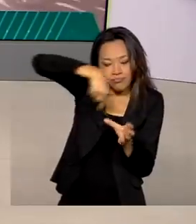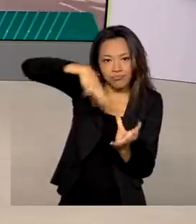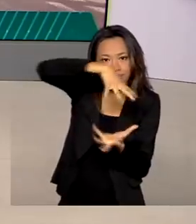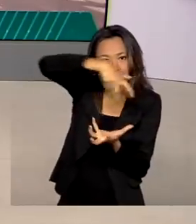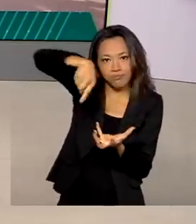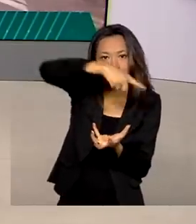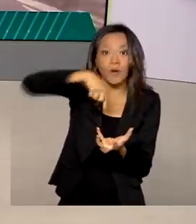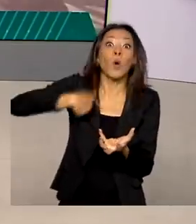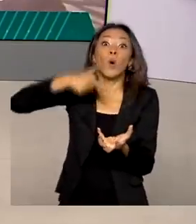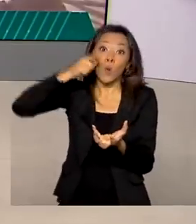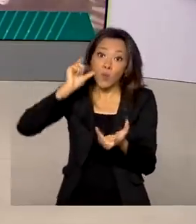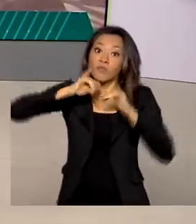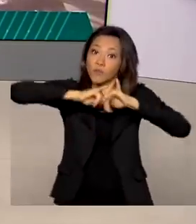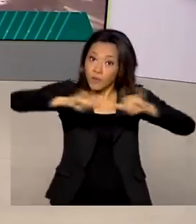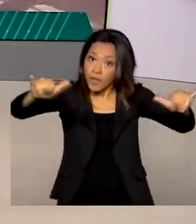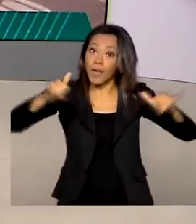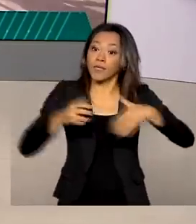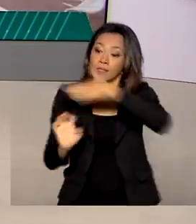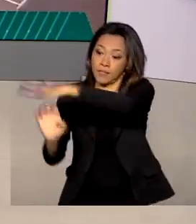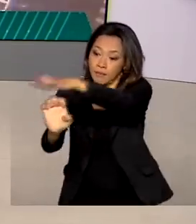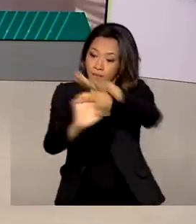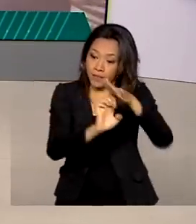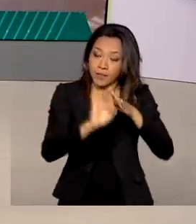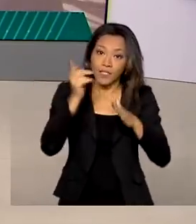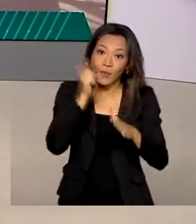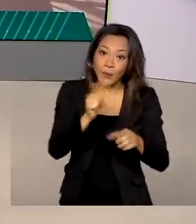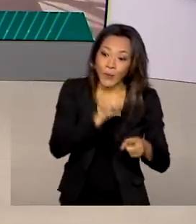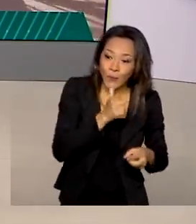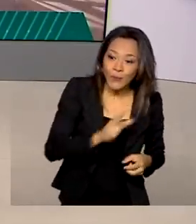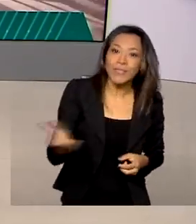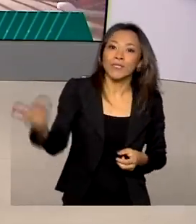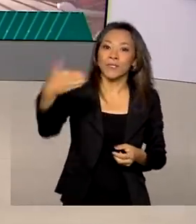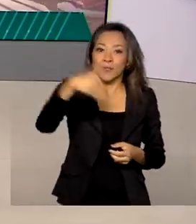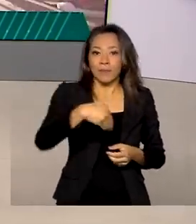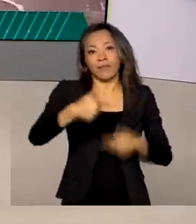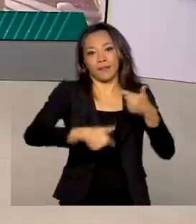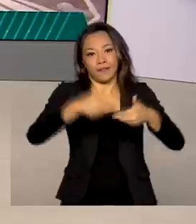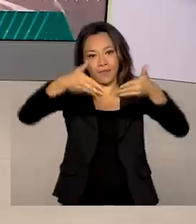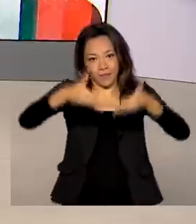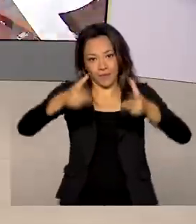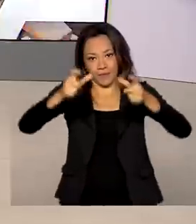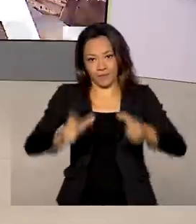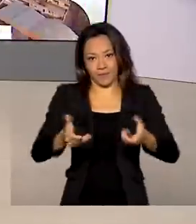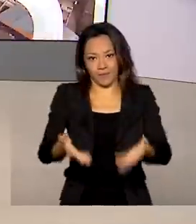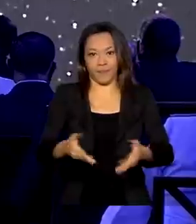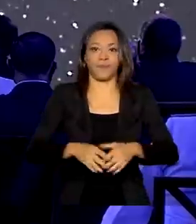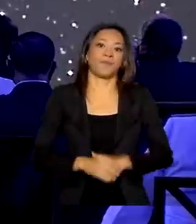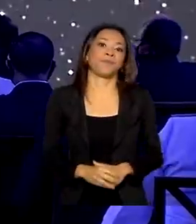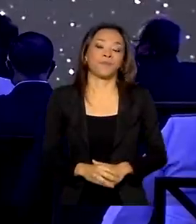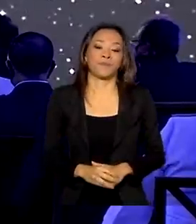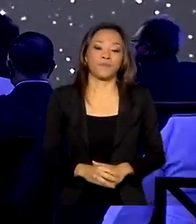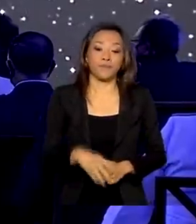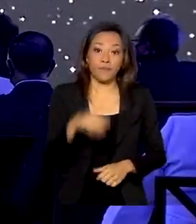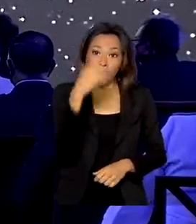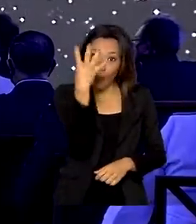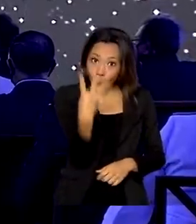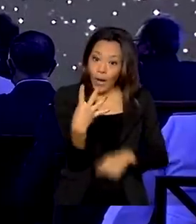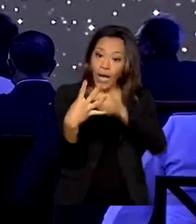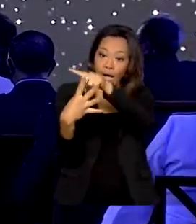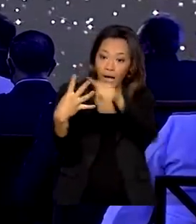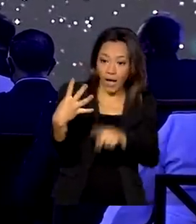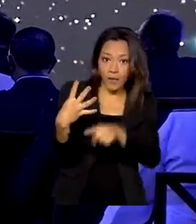Ontem foram divulgadas as empresas selecionadas para operar no centro espacial. Quatro empresas